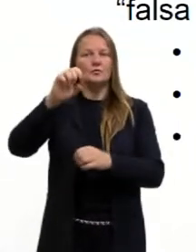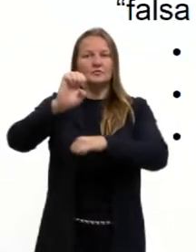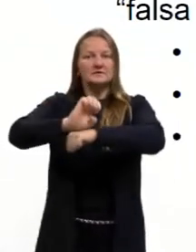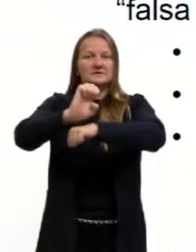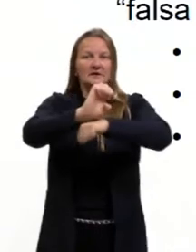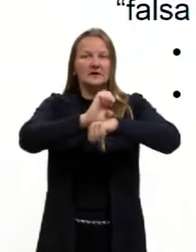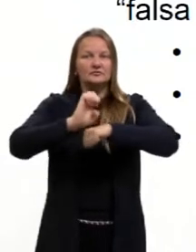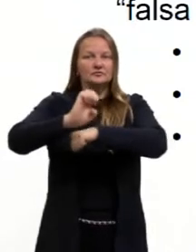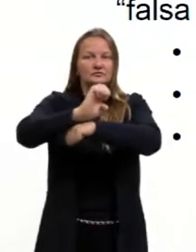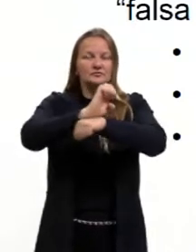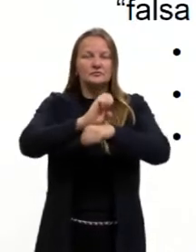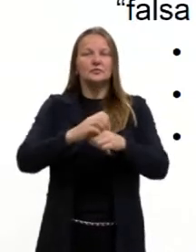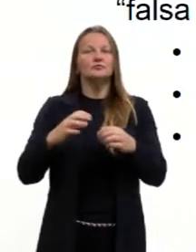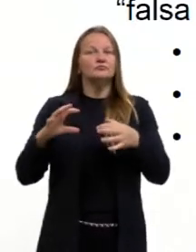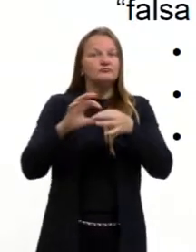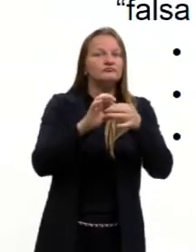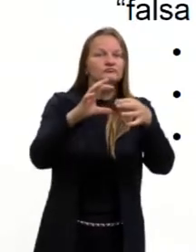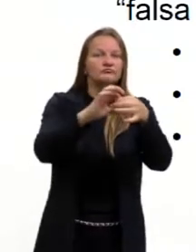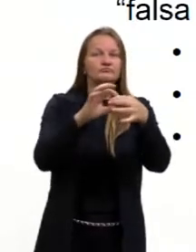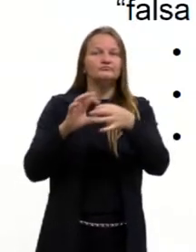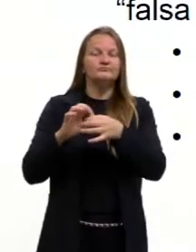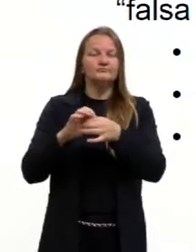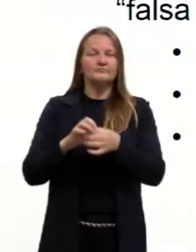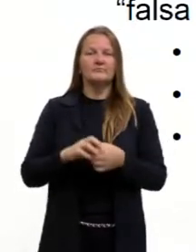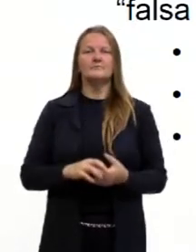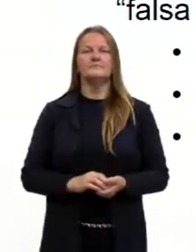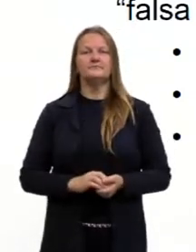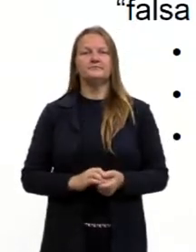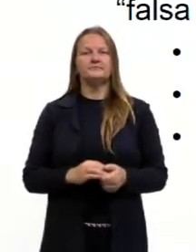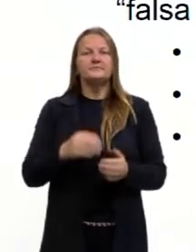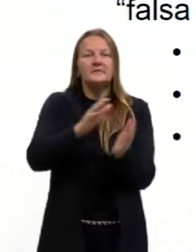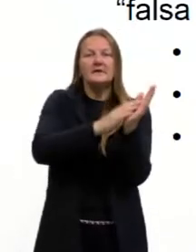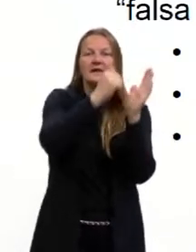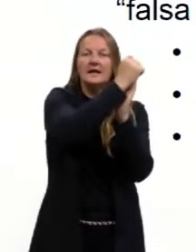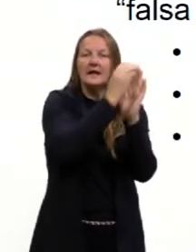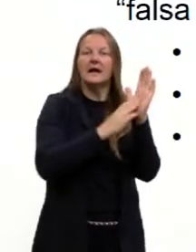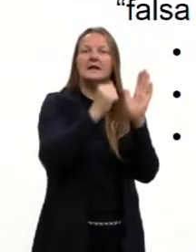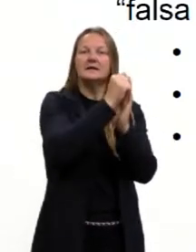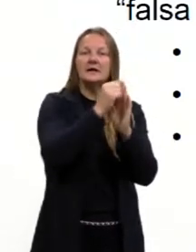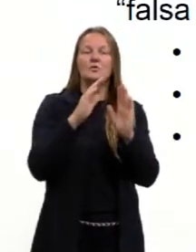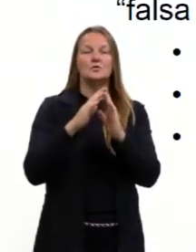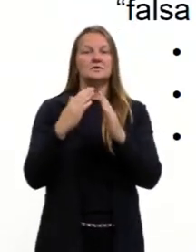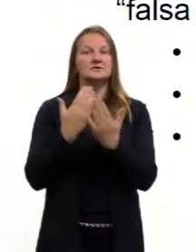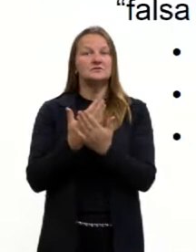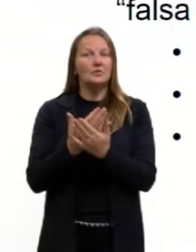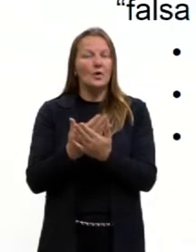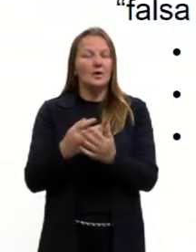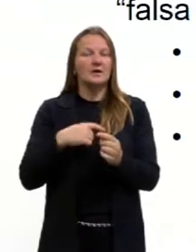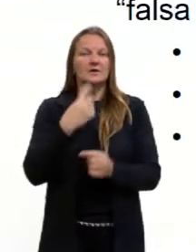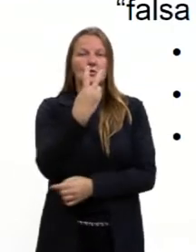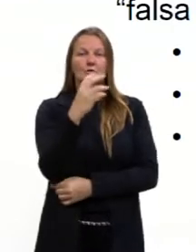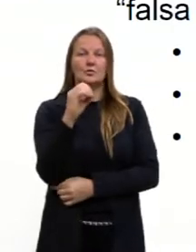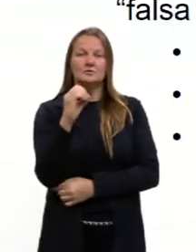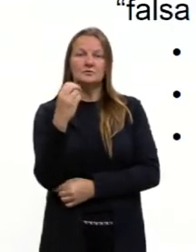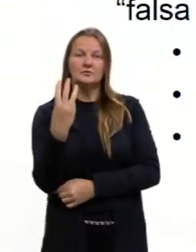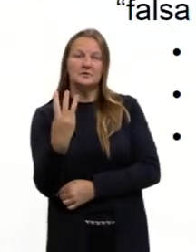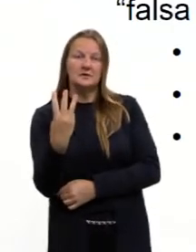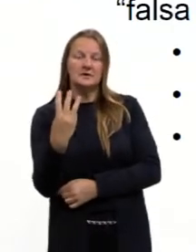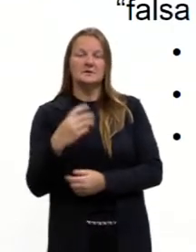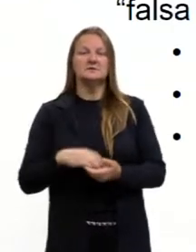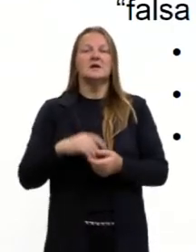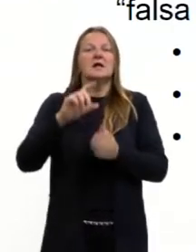aderiram à data. Ela vai começar a fazer parte do calendário escolar em 2003. E depois, em